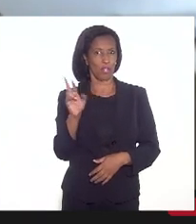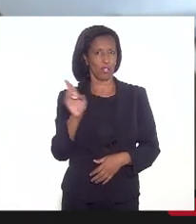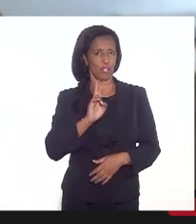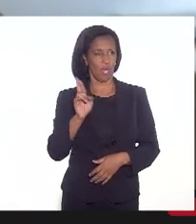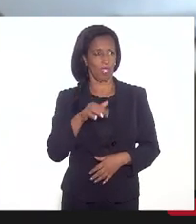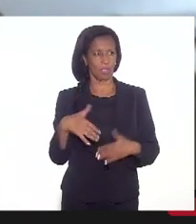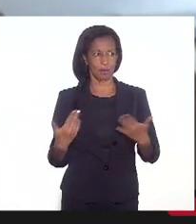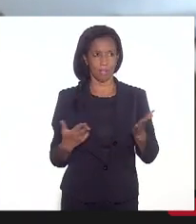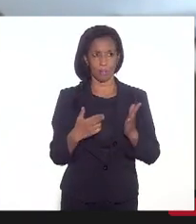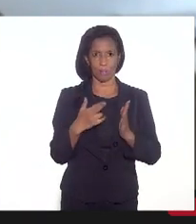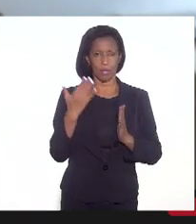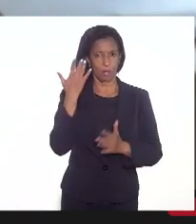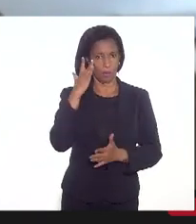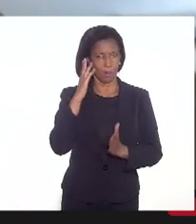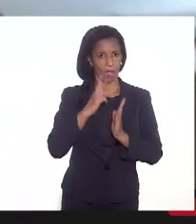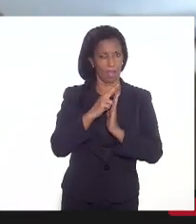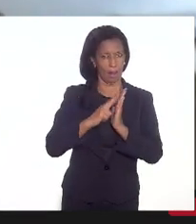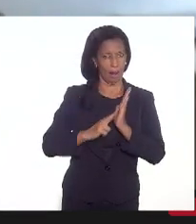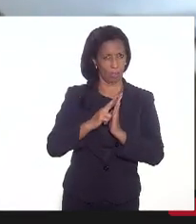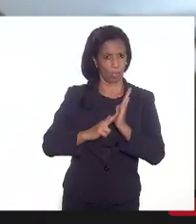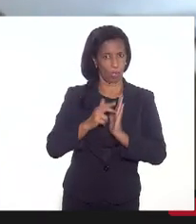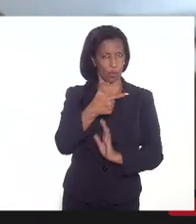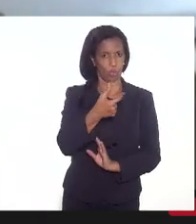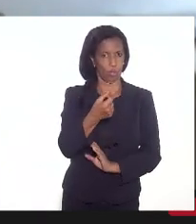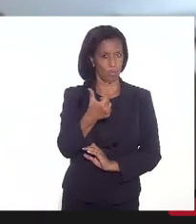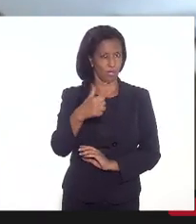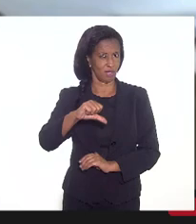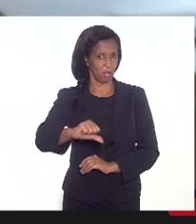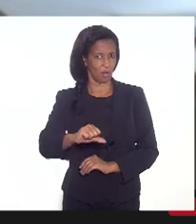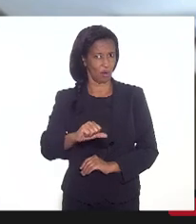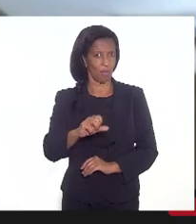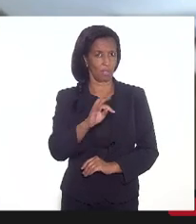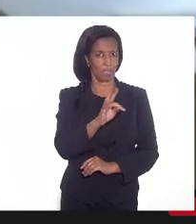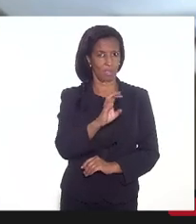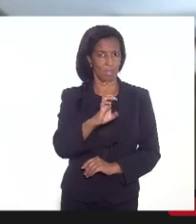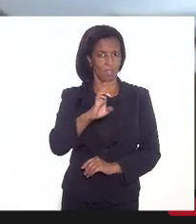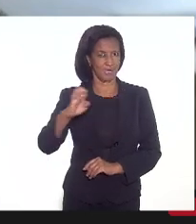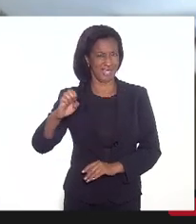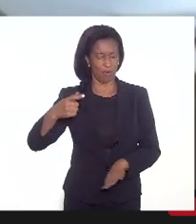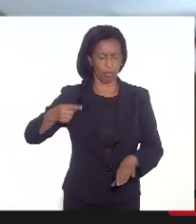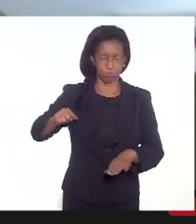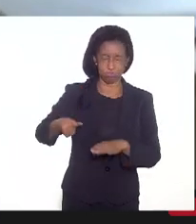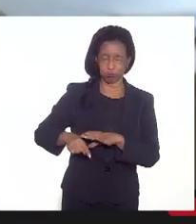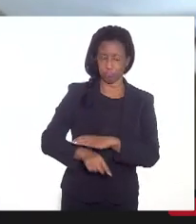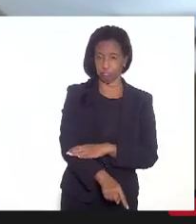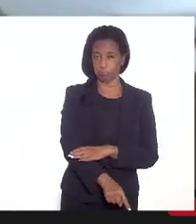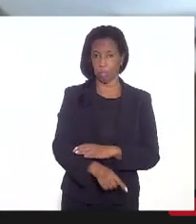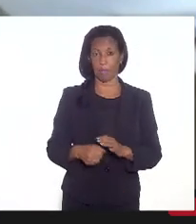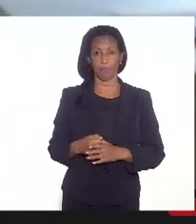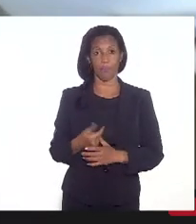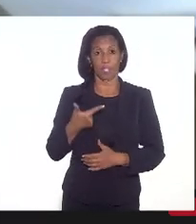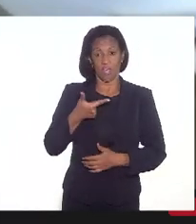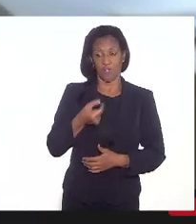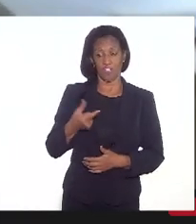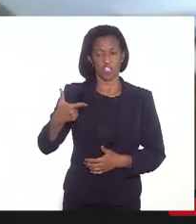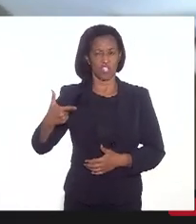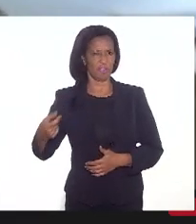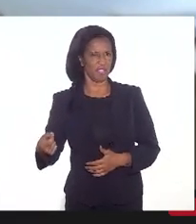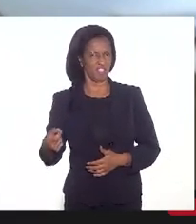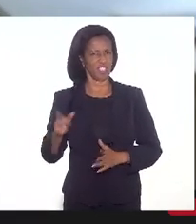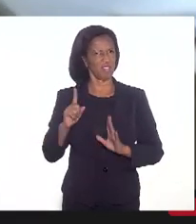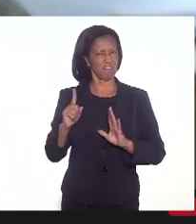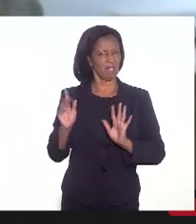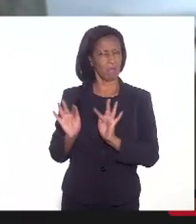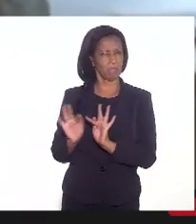relatório das contas de 2019, o Tribunal foi muito fundo, da 2020, não, está um relatório muito